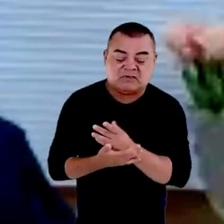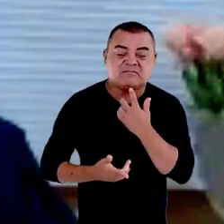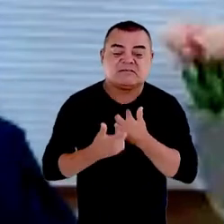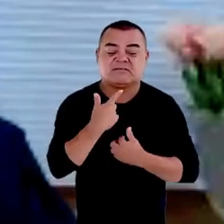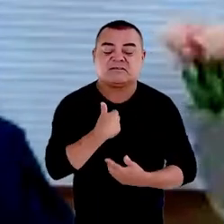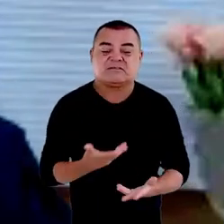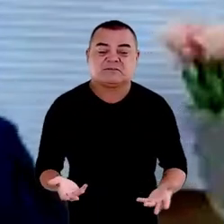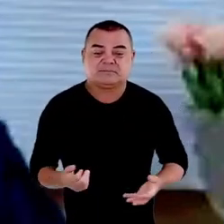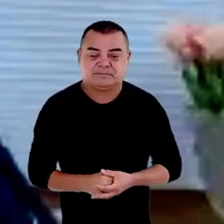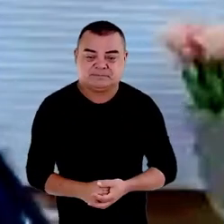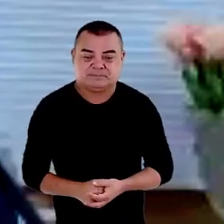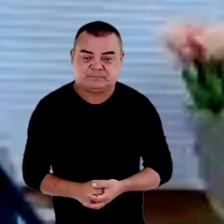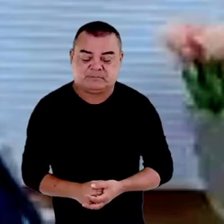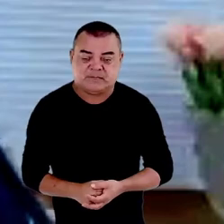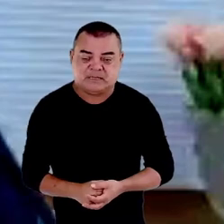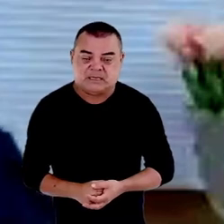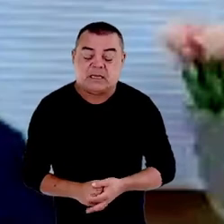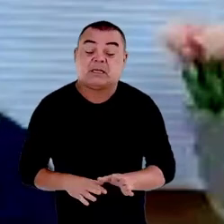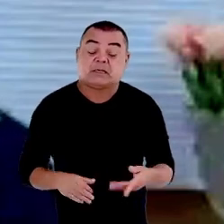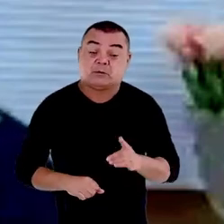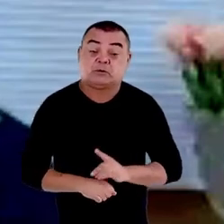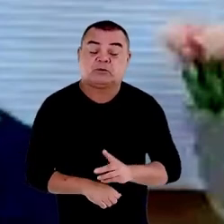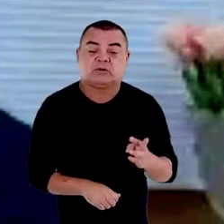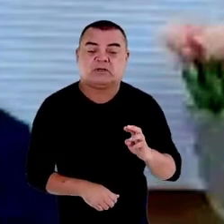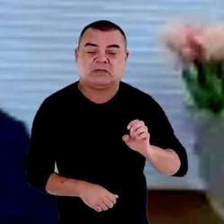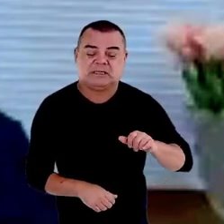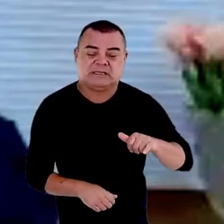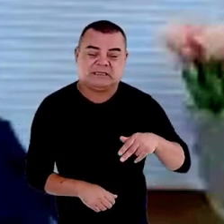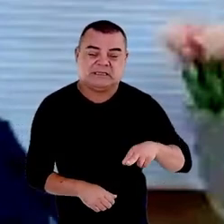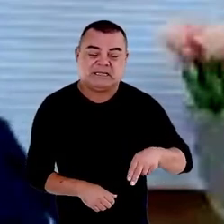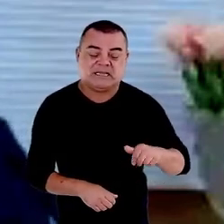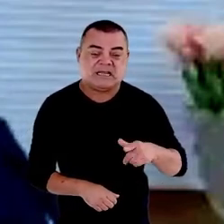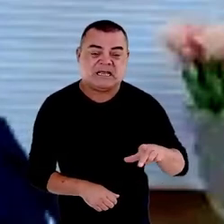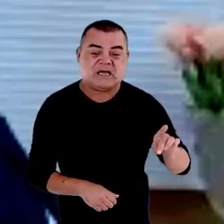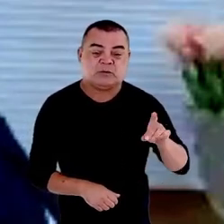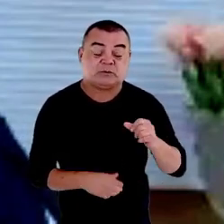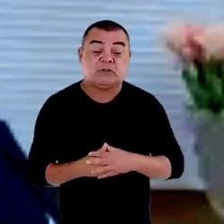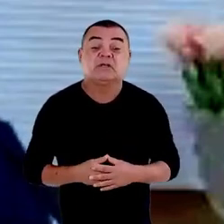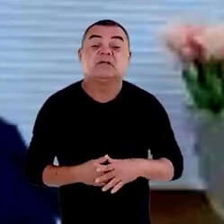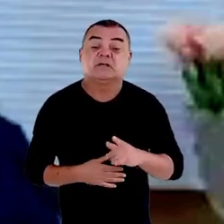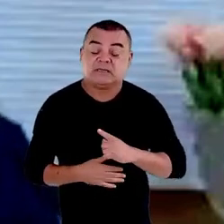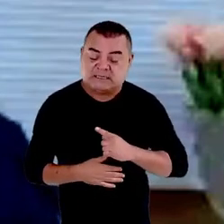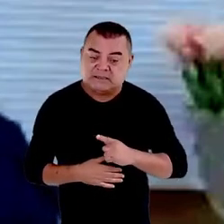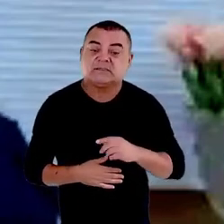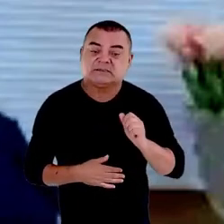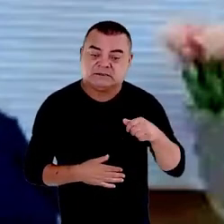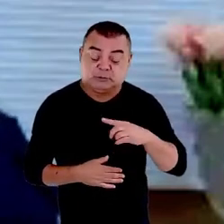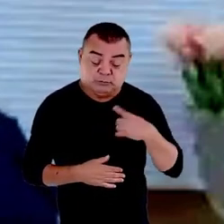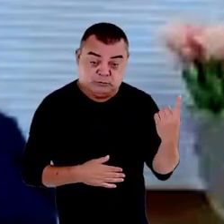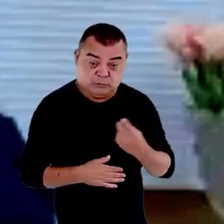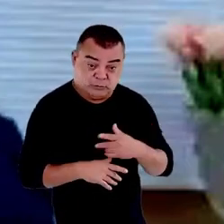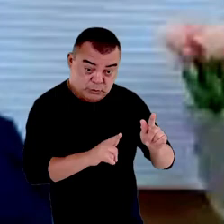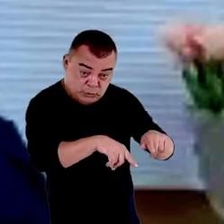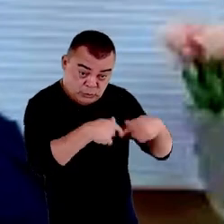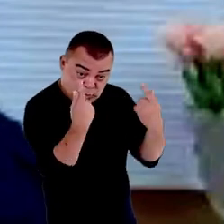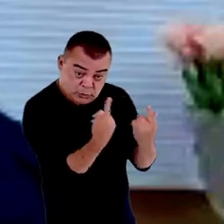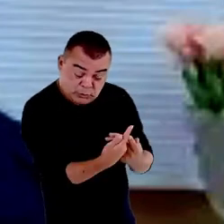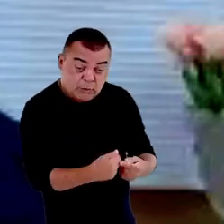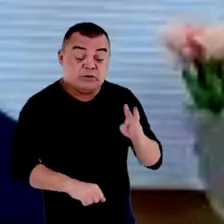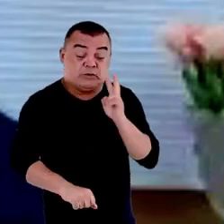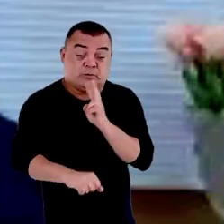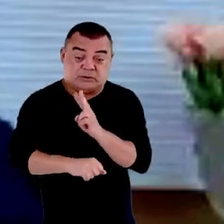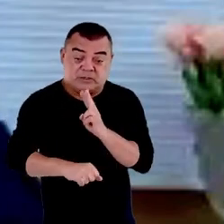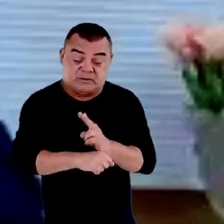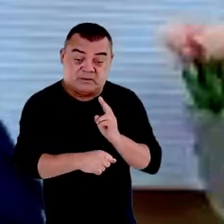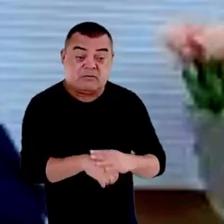cardápio então doutor Rinaldo tem assim no grupo nosso de proteção aos